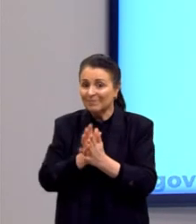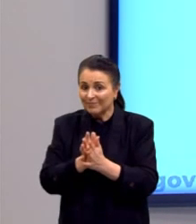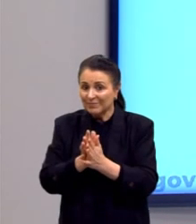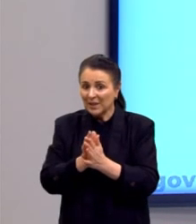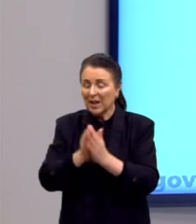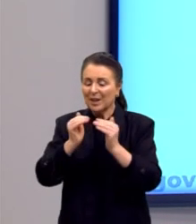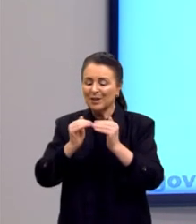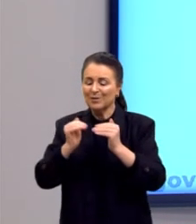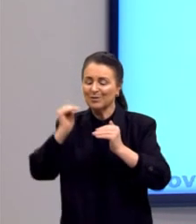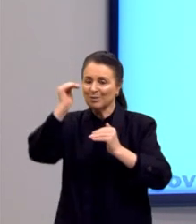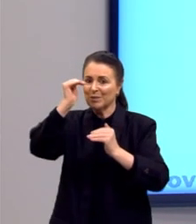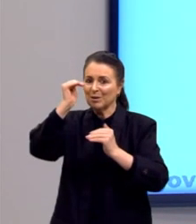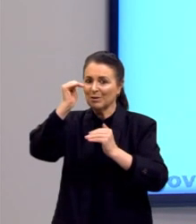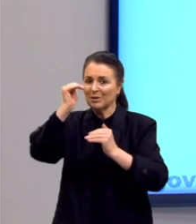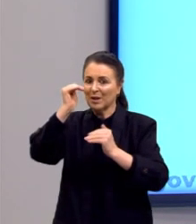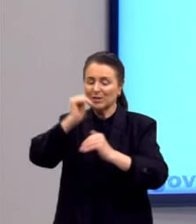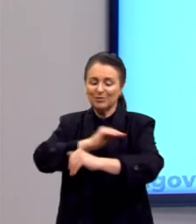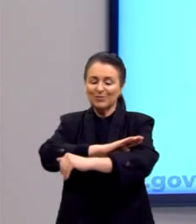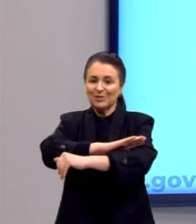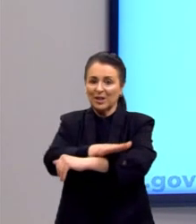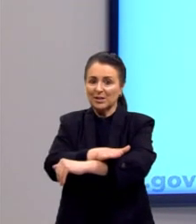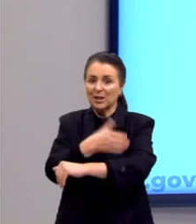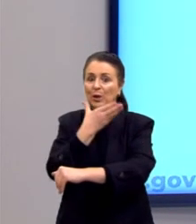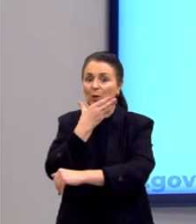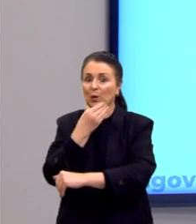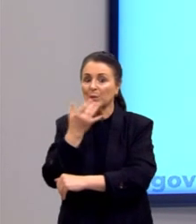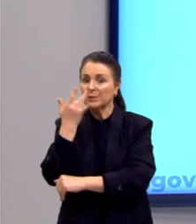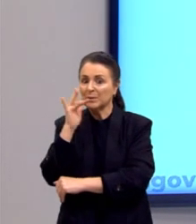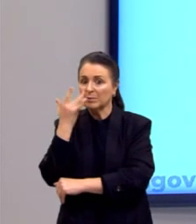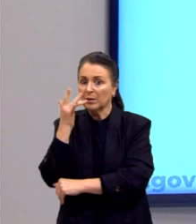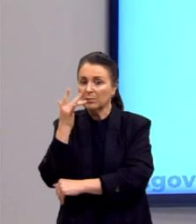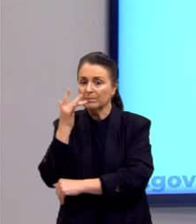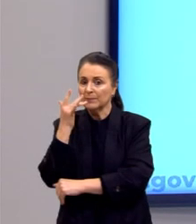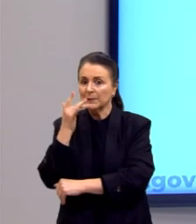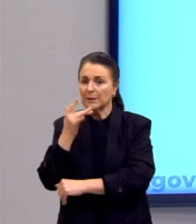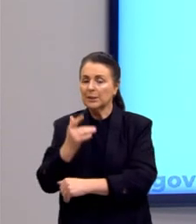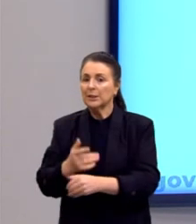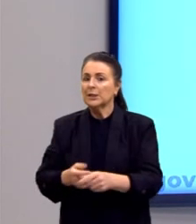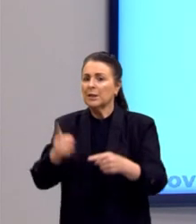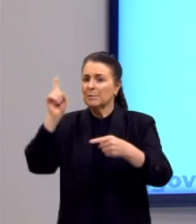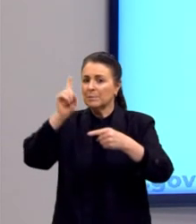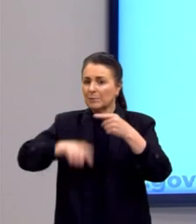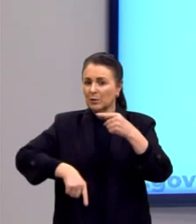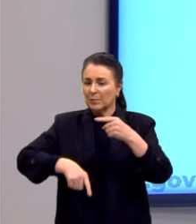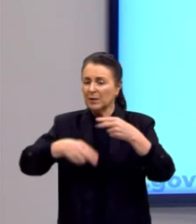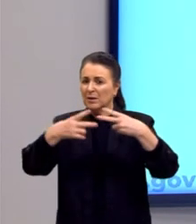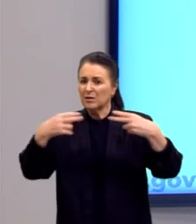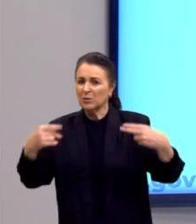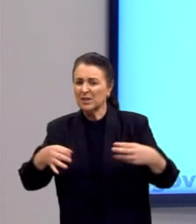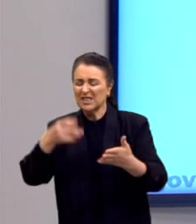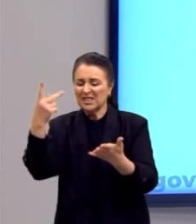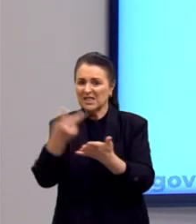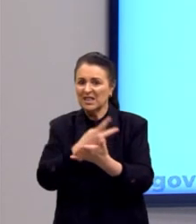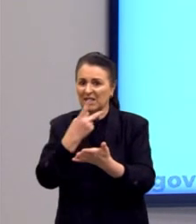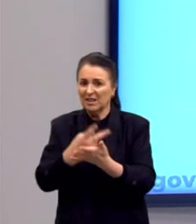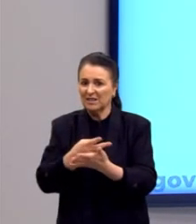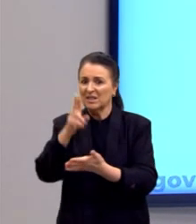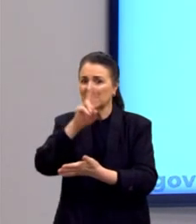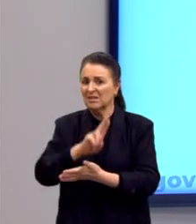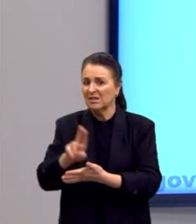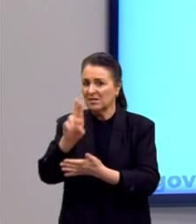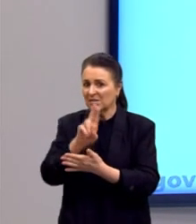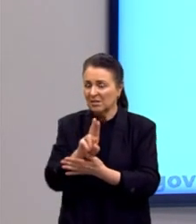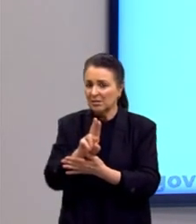superioridade racial do homem branco e a condenar as aberrações cometidas em seu nome. A